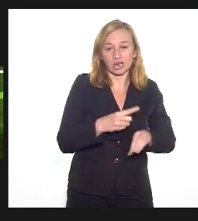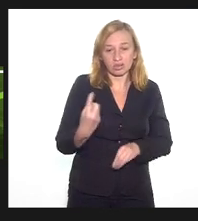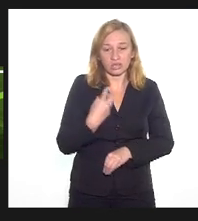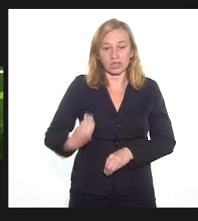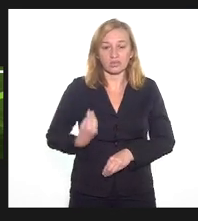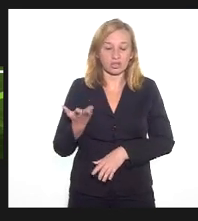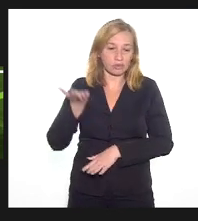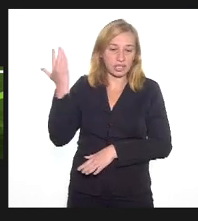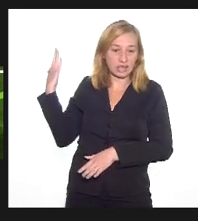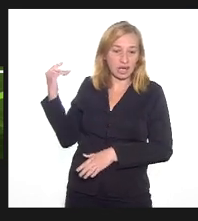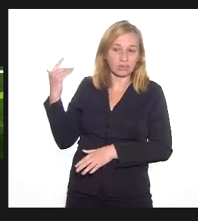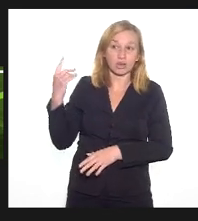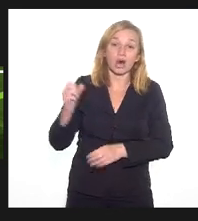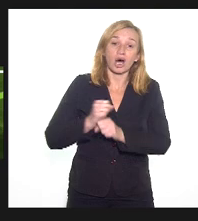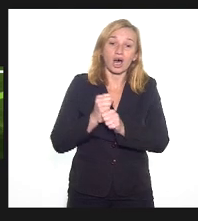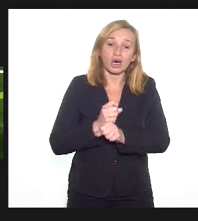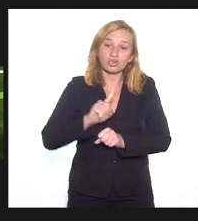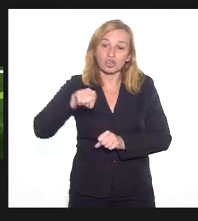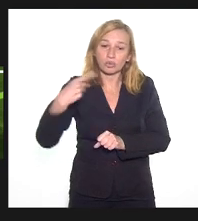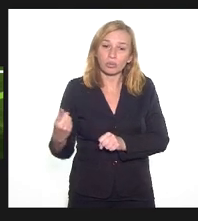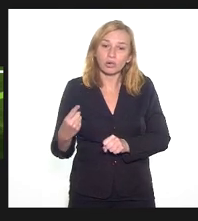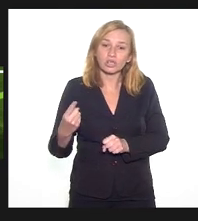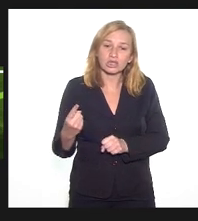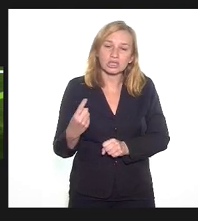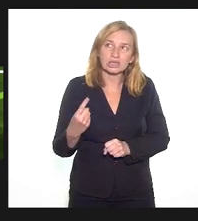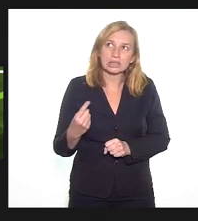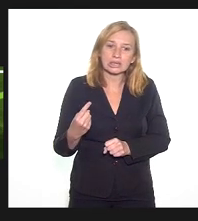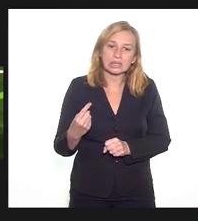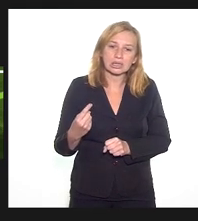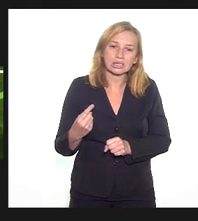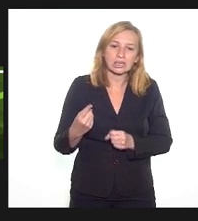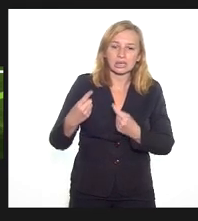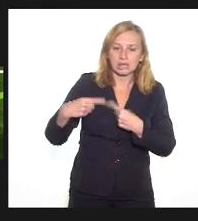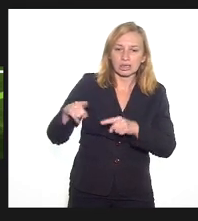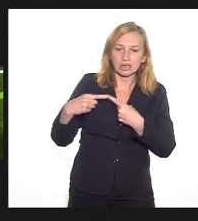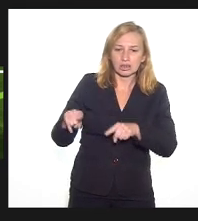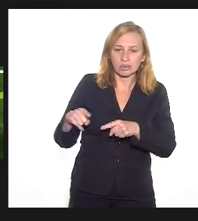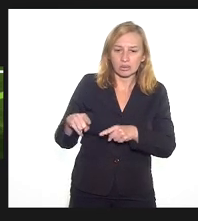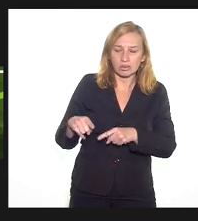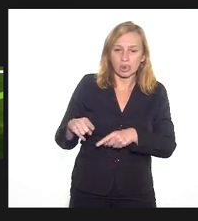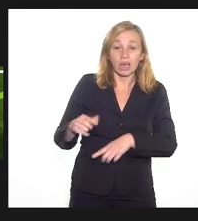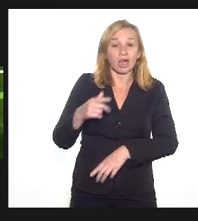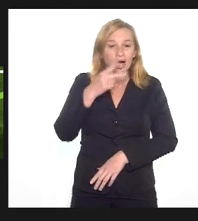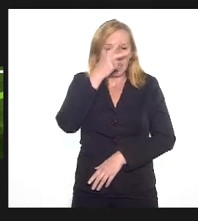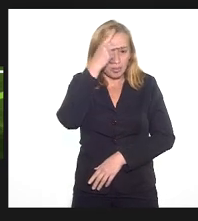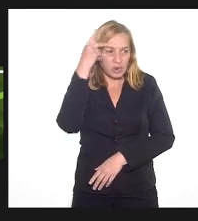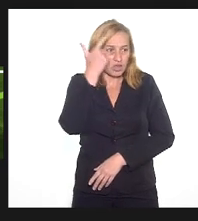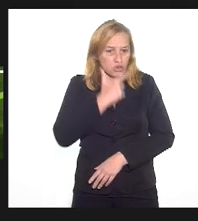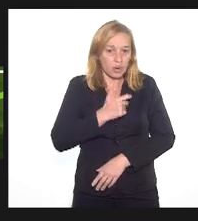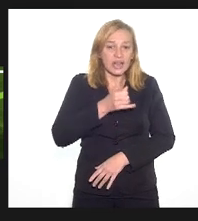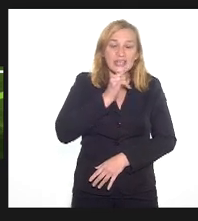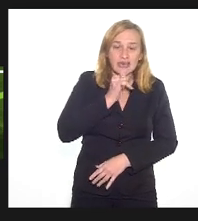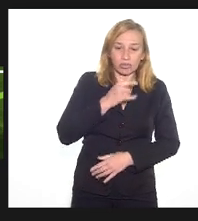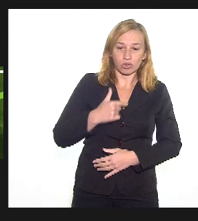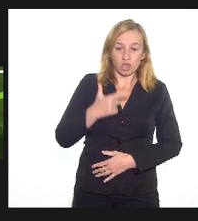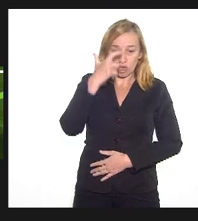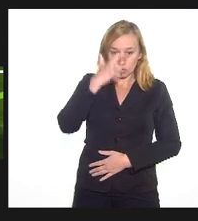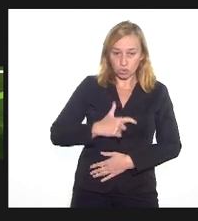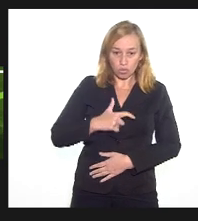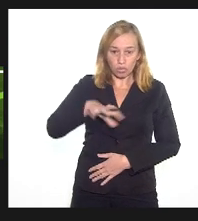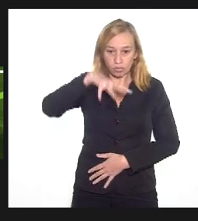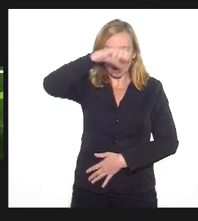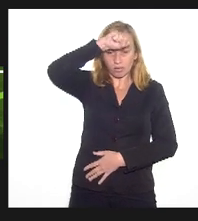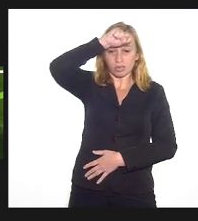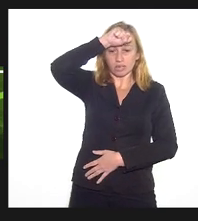Anos mais tarde, esses ataques começaram a ser na pessoalidade da pessoa. Por exemplo, eu sou macumbeiro,